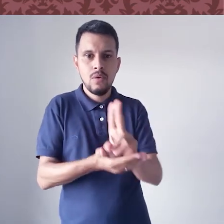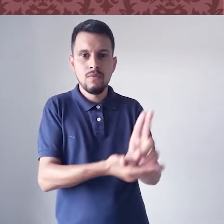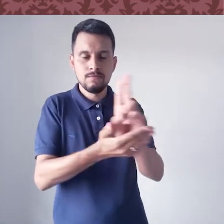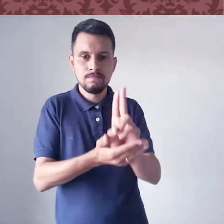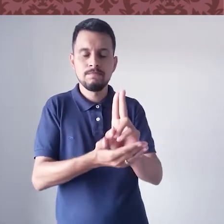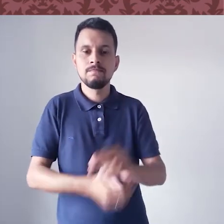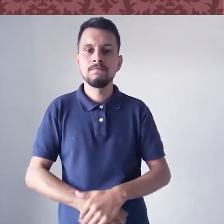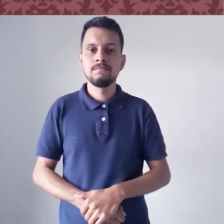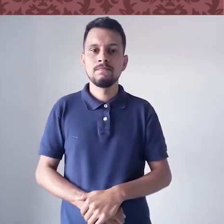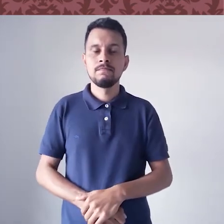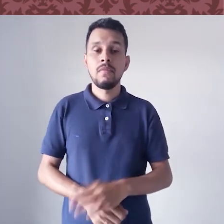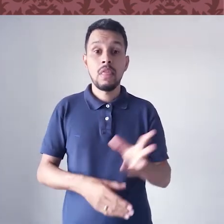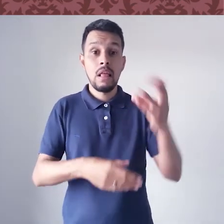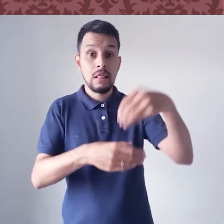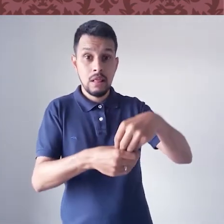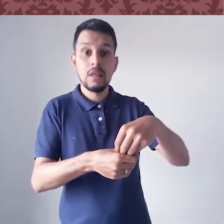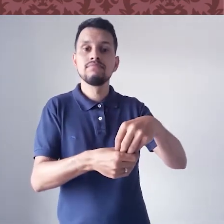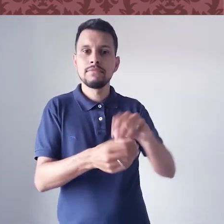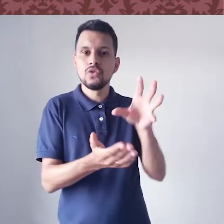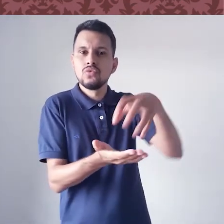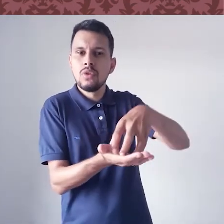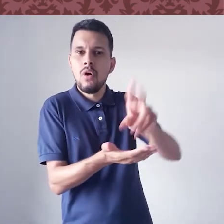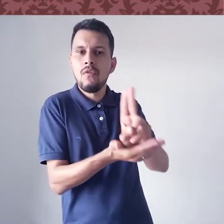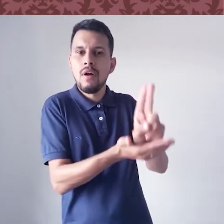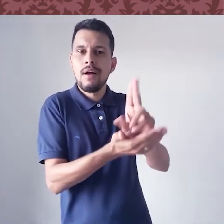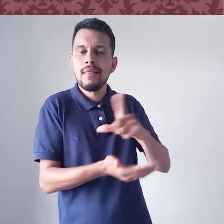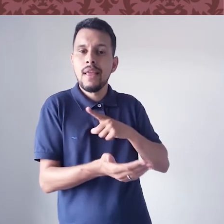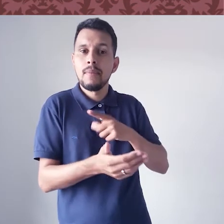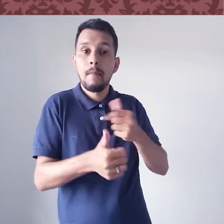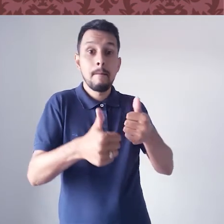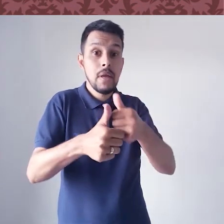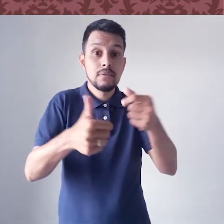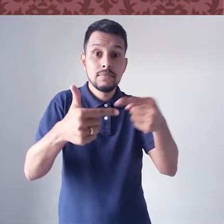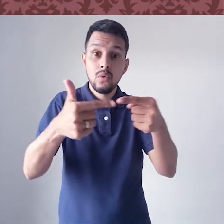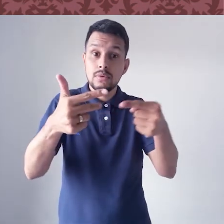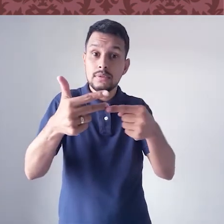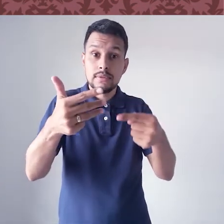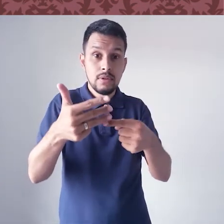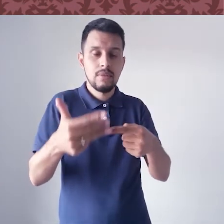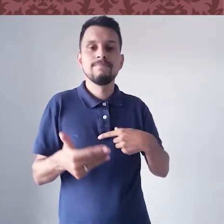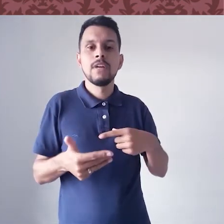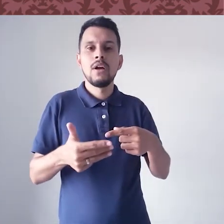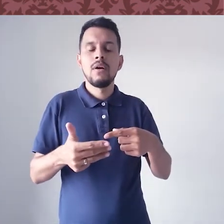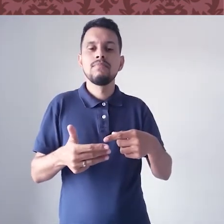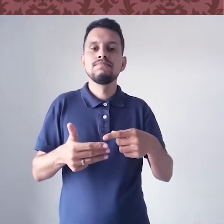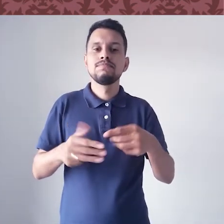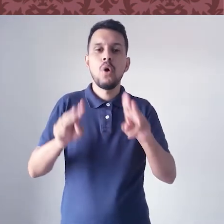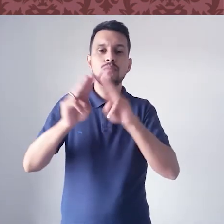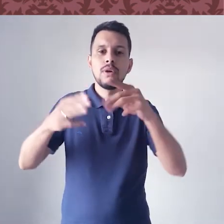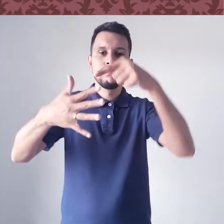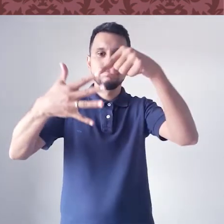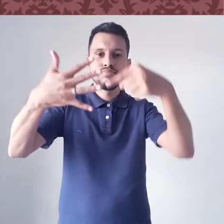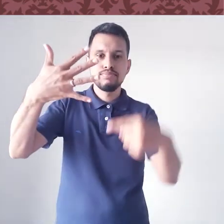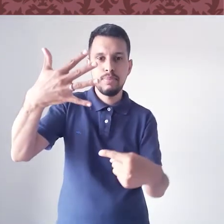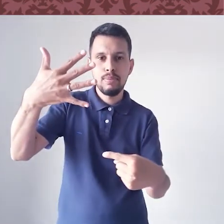essas instituições funcionem. Ou seja, dentro da estrutura da universidade existem prioridades. E muitas vezes esses museus não estão dentro